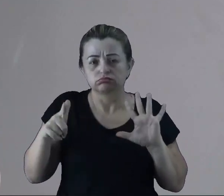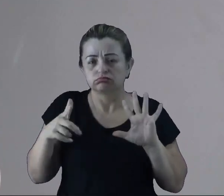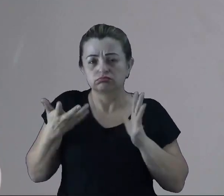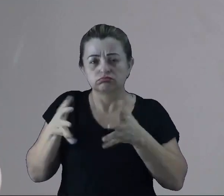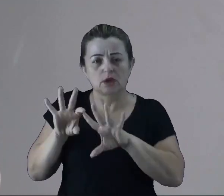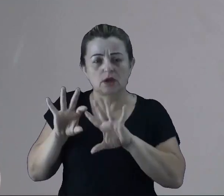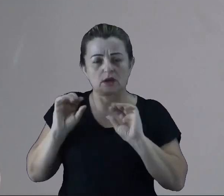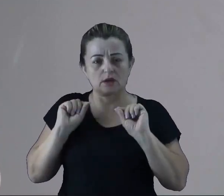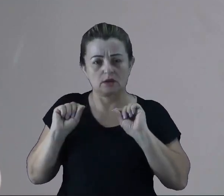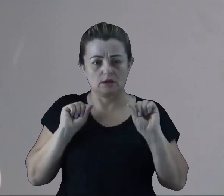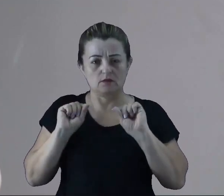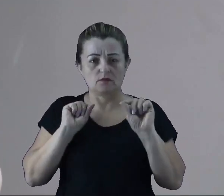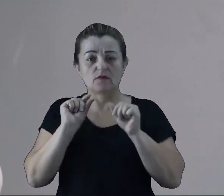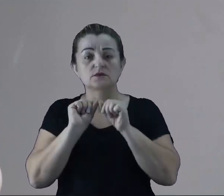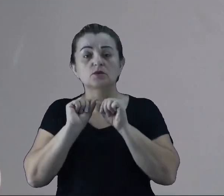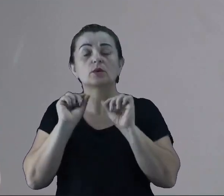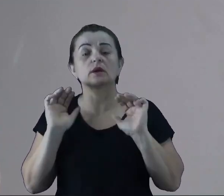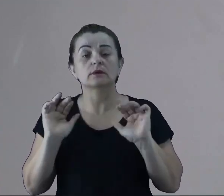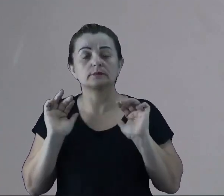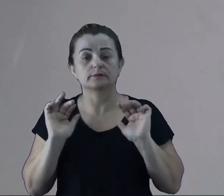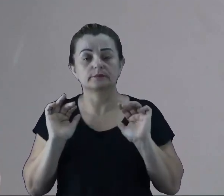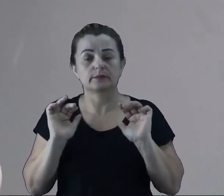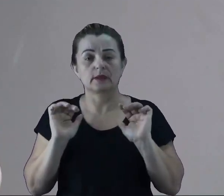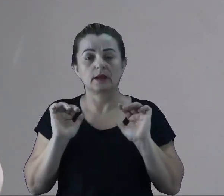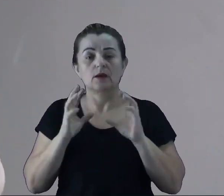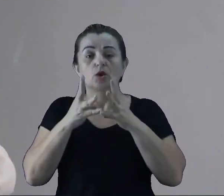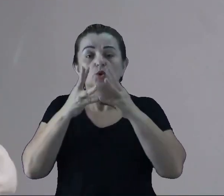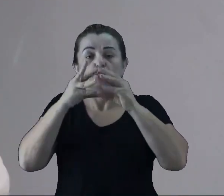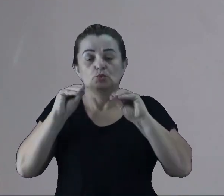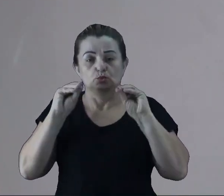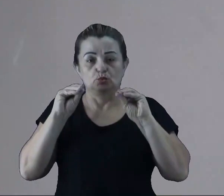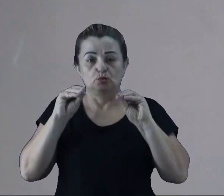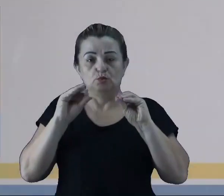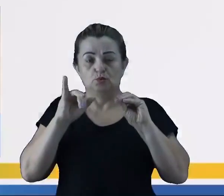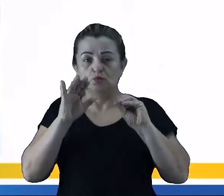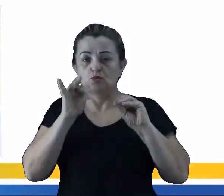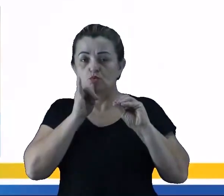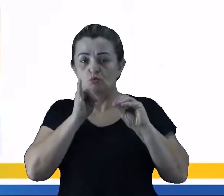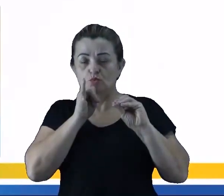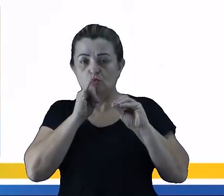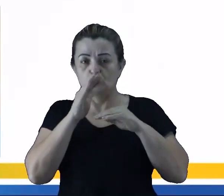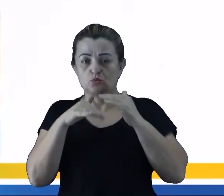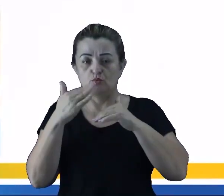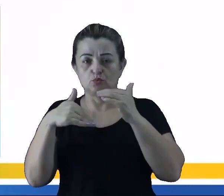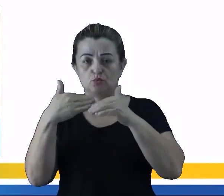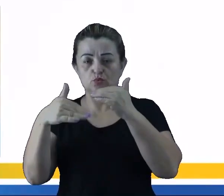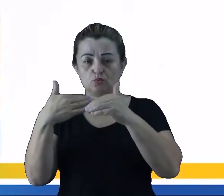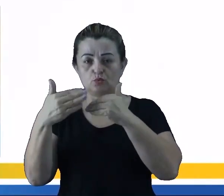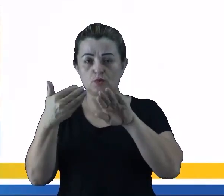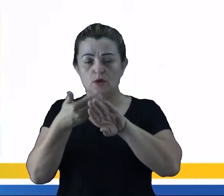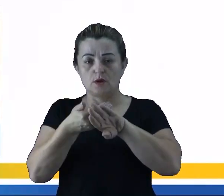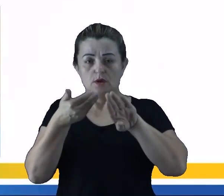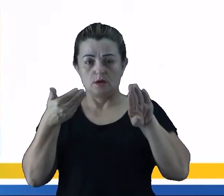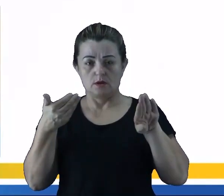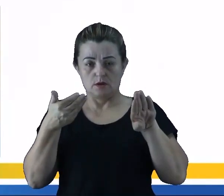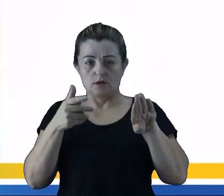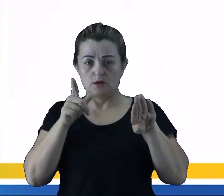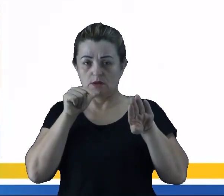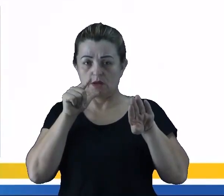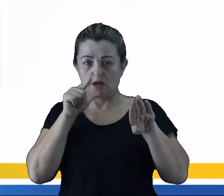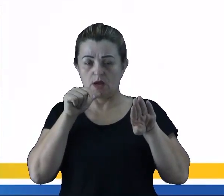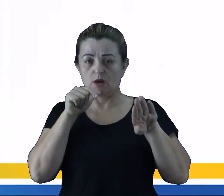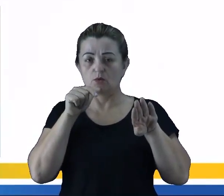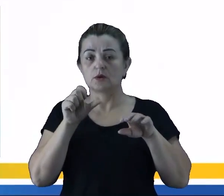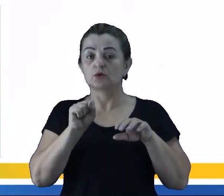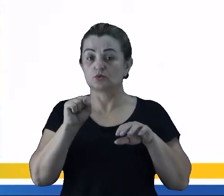interesse nele, a gente vai fazer o quê? A gente vai evaporar. Exemplos desse processo é ali a separação da água